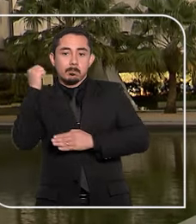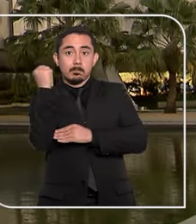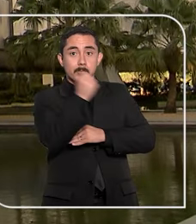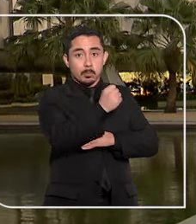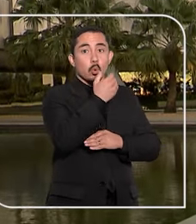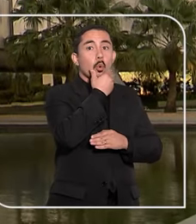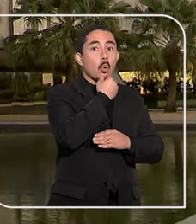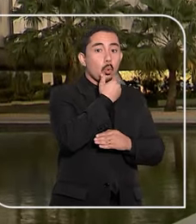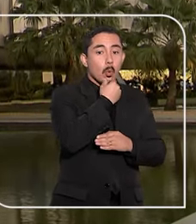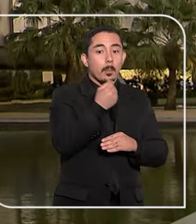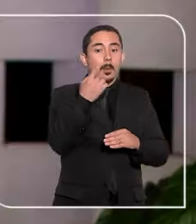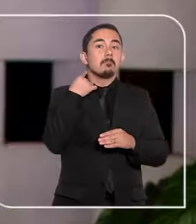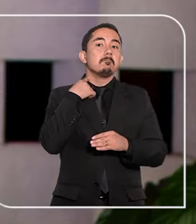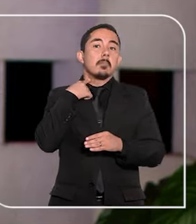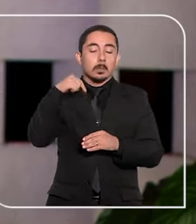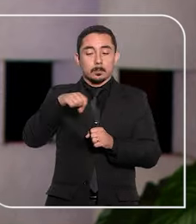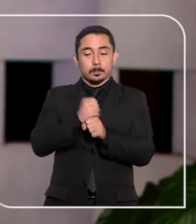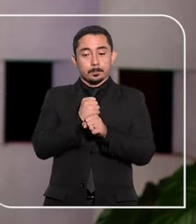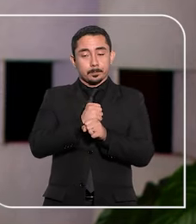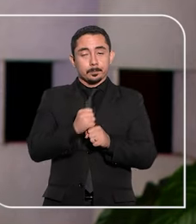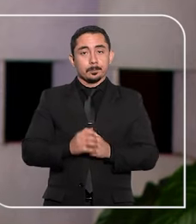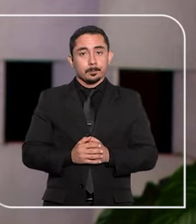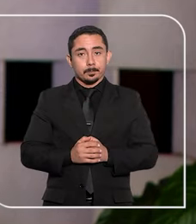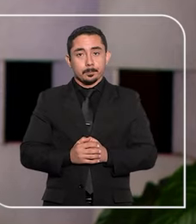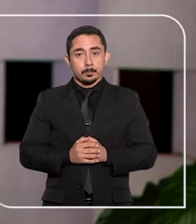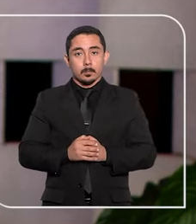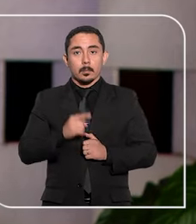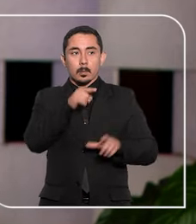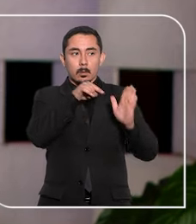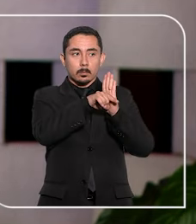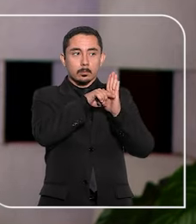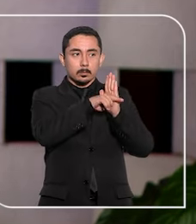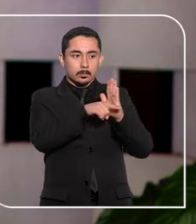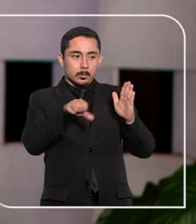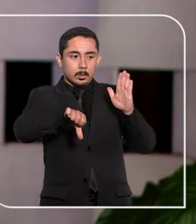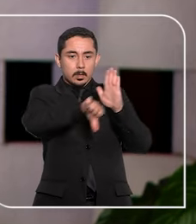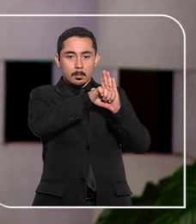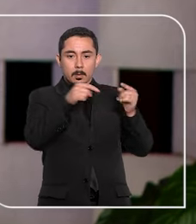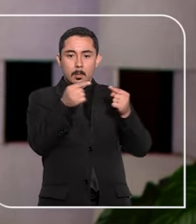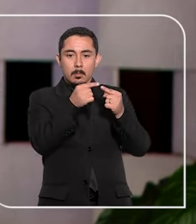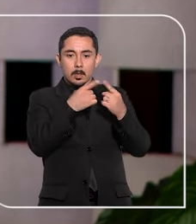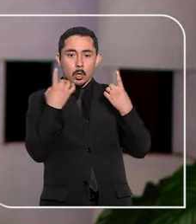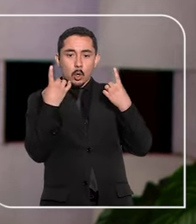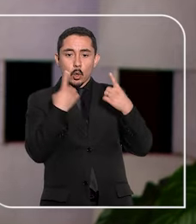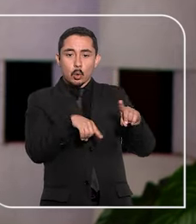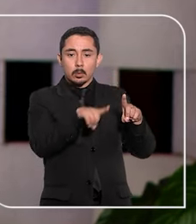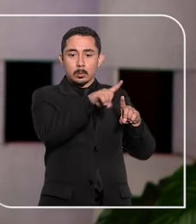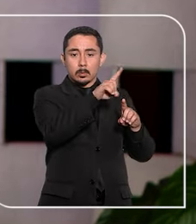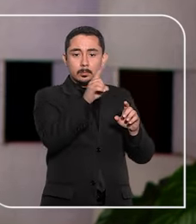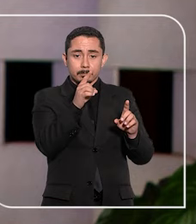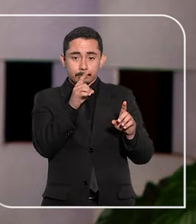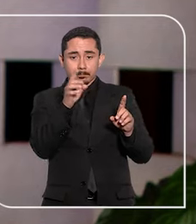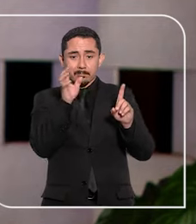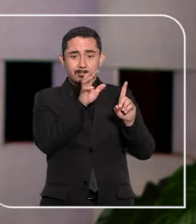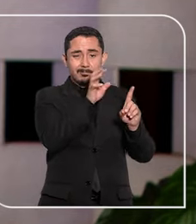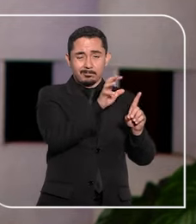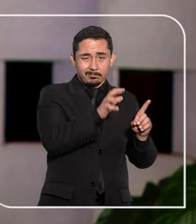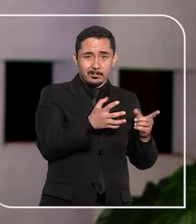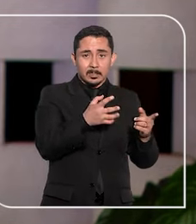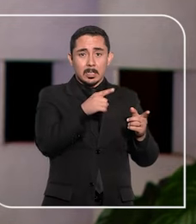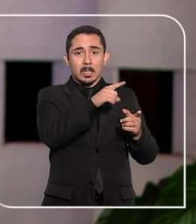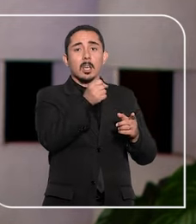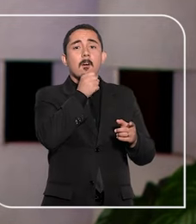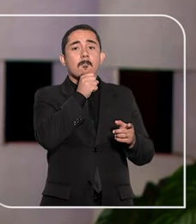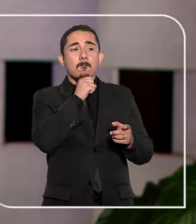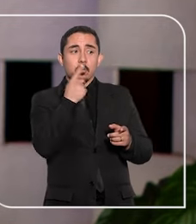ocorrido em maio deste ano. De acordo com as investigações, o crime seria uma retaliação às agressões que levaram à morte do avô dos